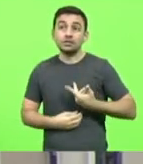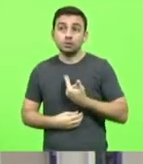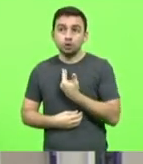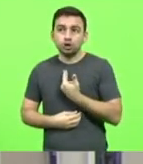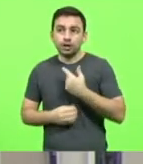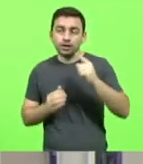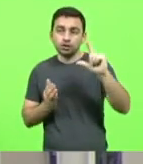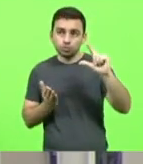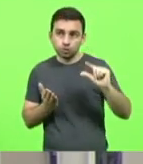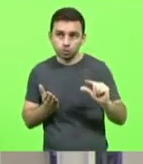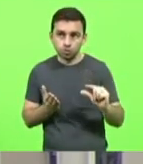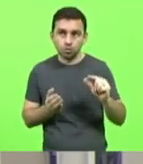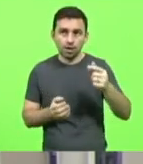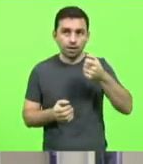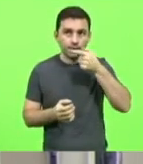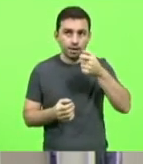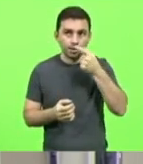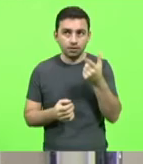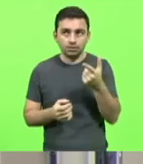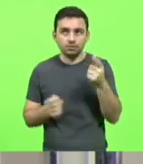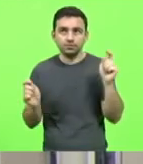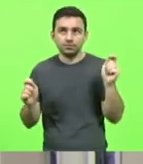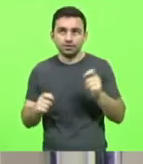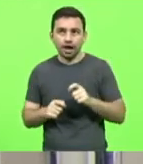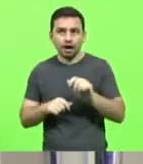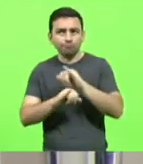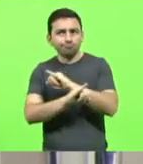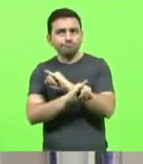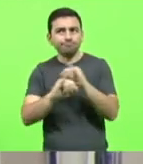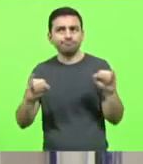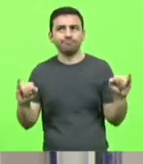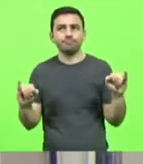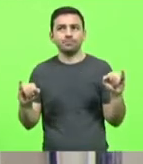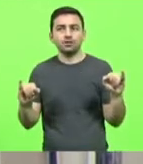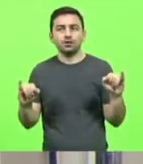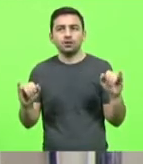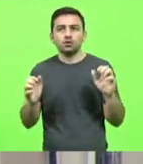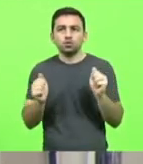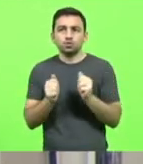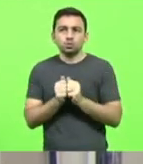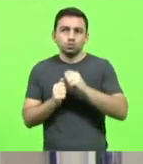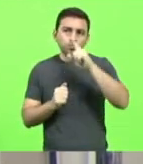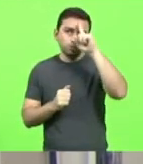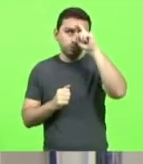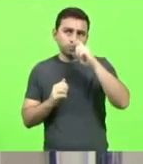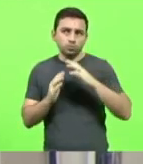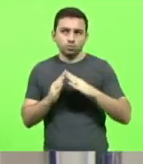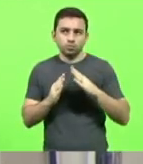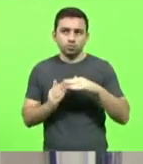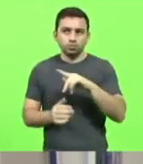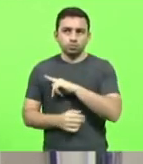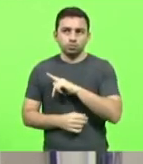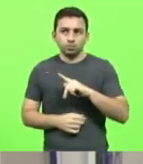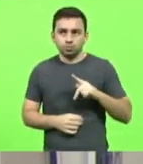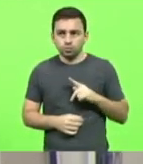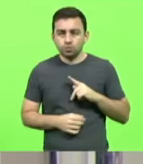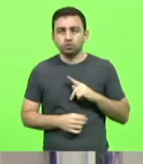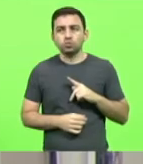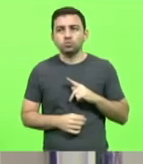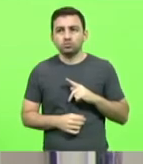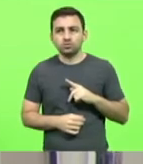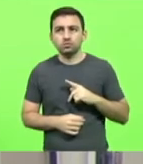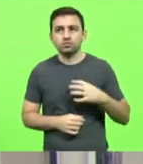medicamentos, ser lançada uma campanha, juntamente com hospitais públicos, municipais e filantrópicos,